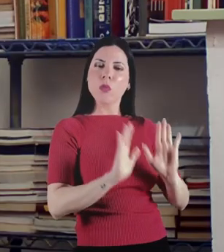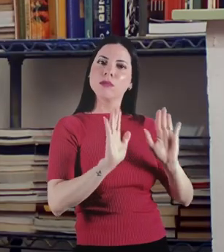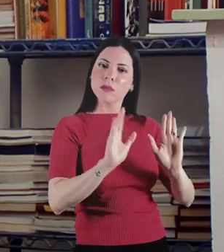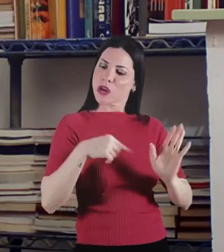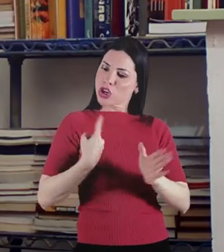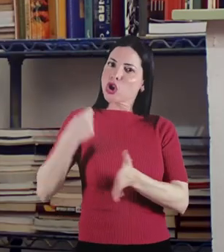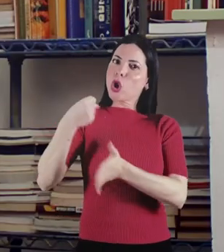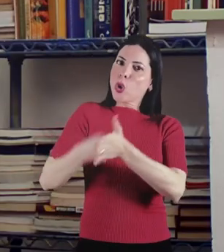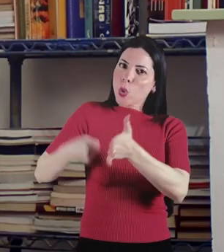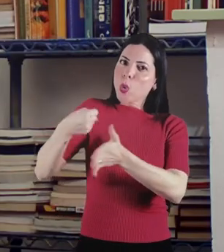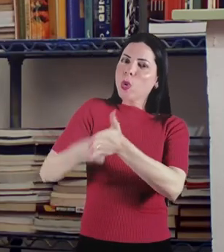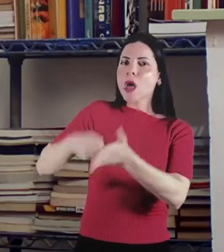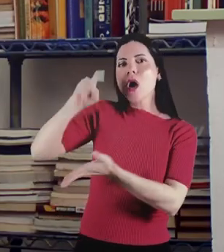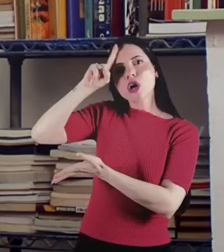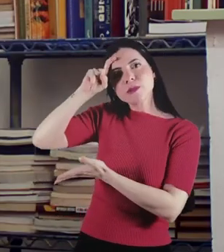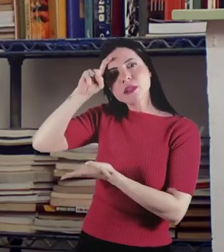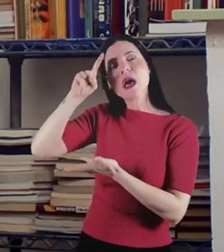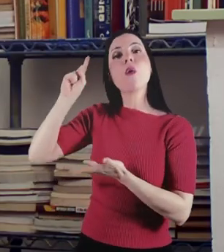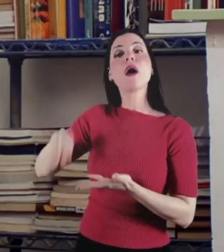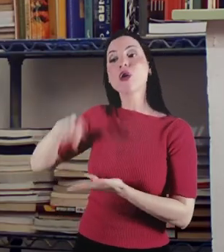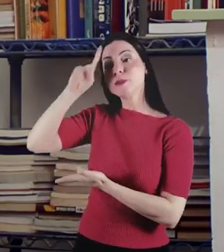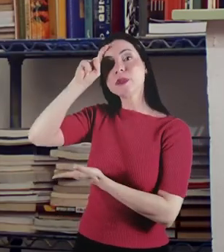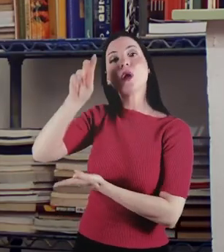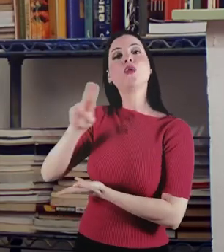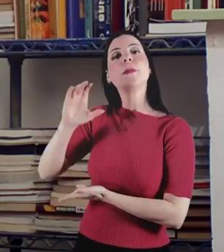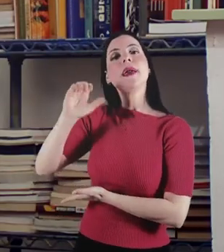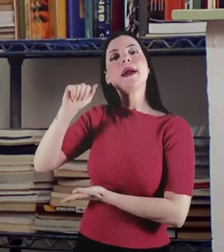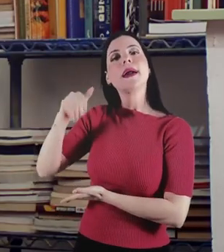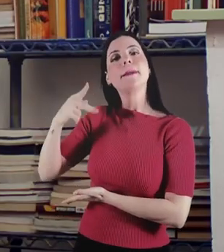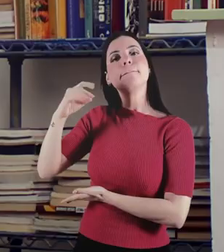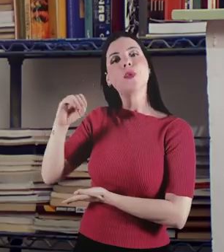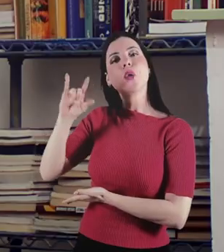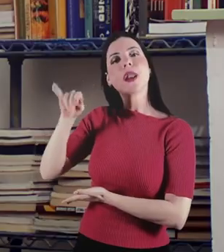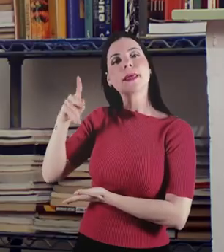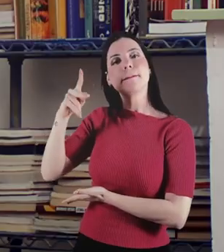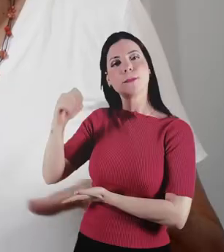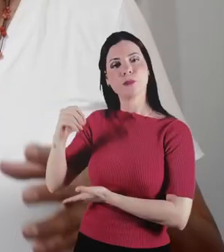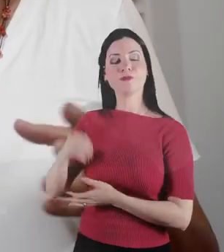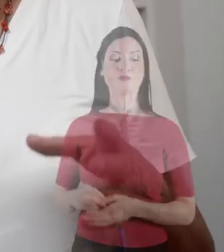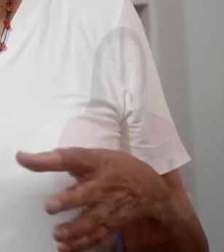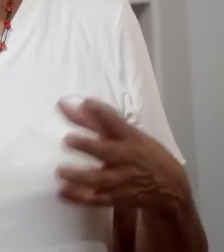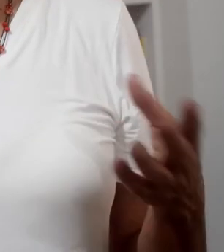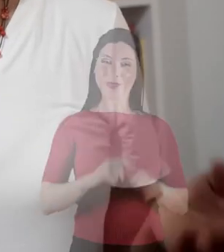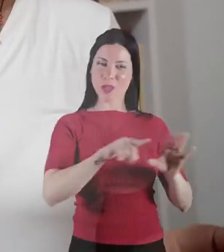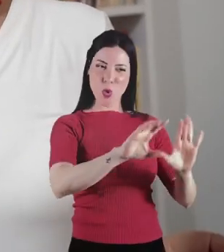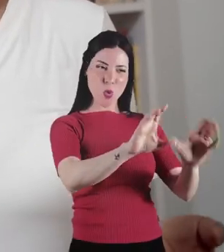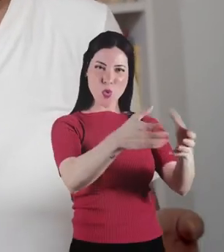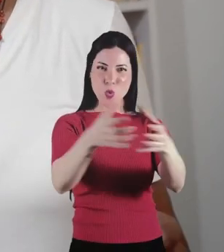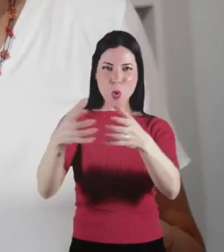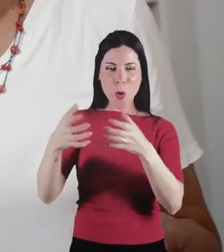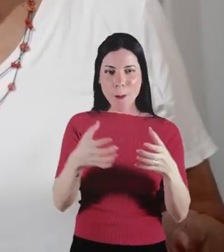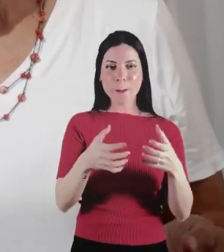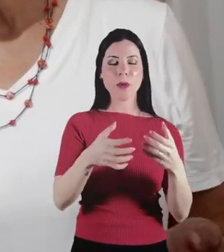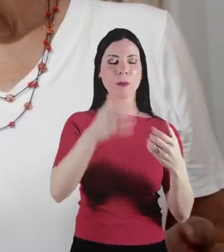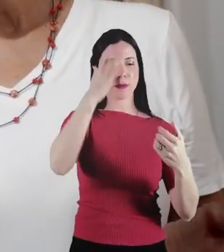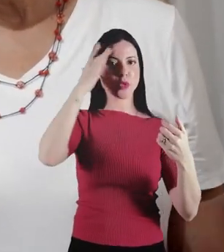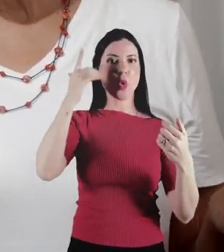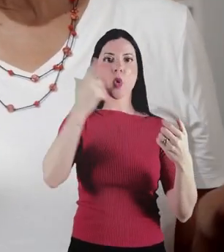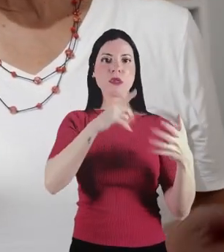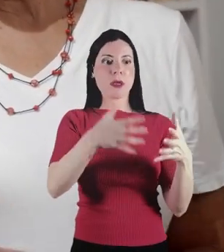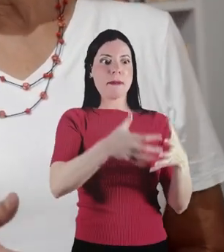Aí conseguimos entrar na luta por um hospital, que é o Hospital de Campo Limpo. Esses grupos foram se fortalecendo